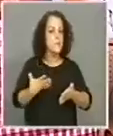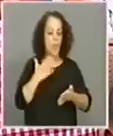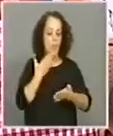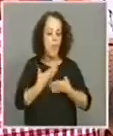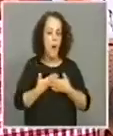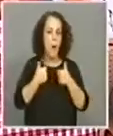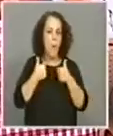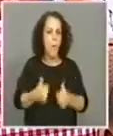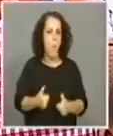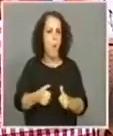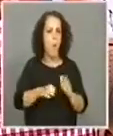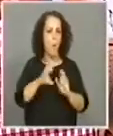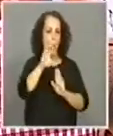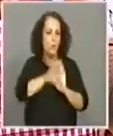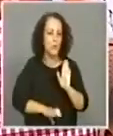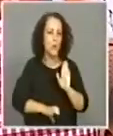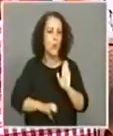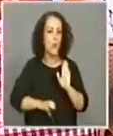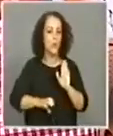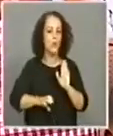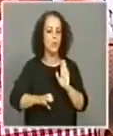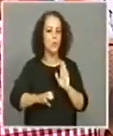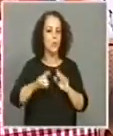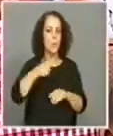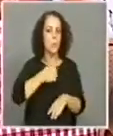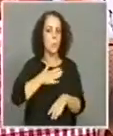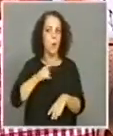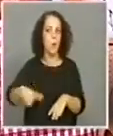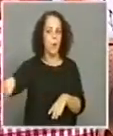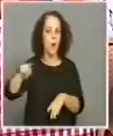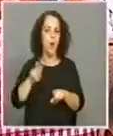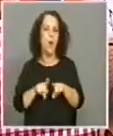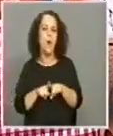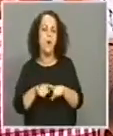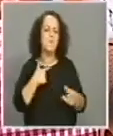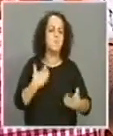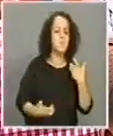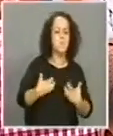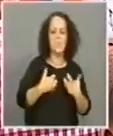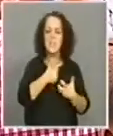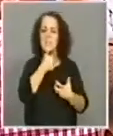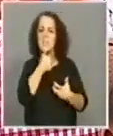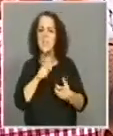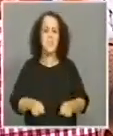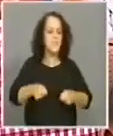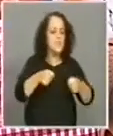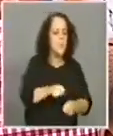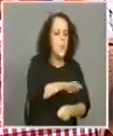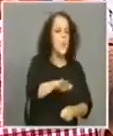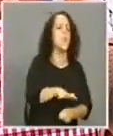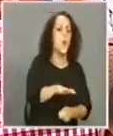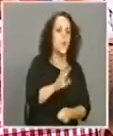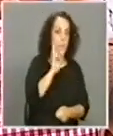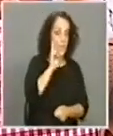sejam suficientemente apelativas para que os empresários na hora de decidir onde vão fazer os seus investimentos olhem para Penafiel,